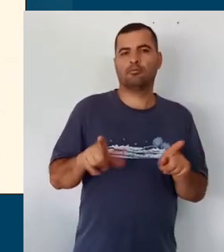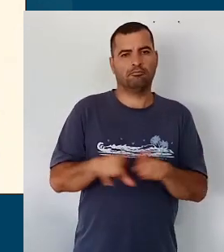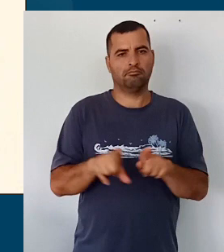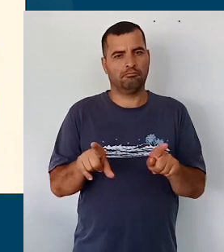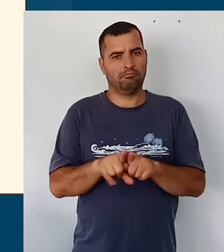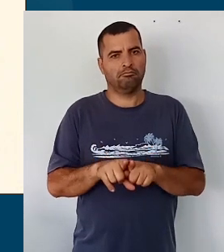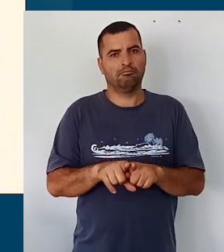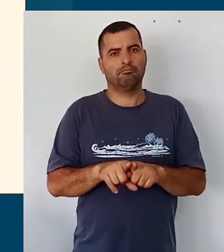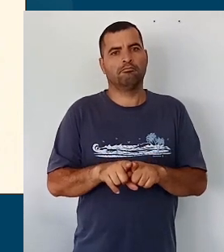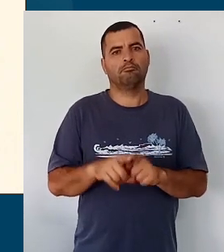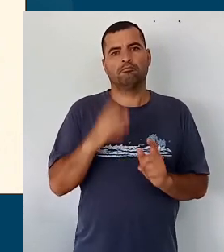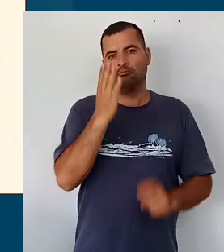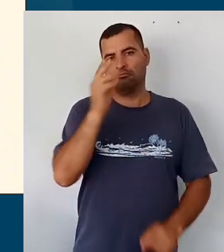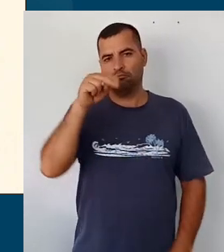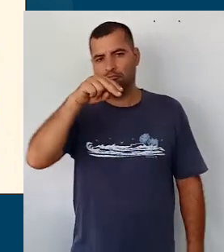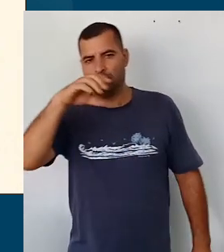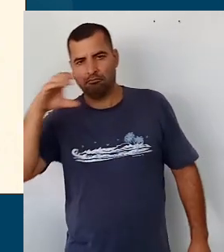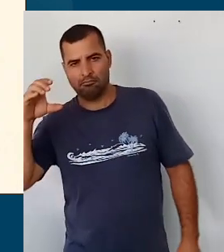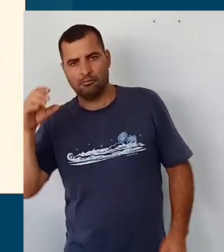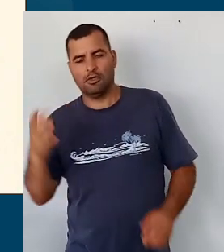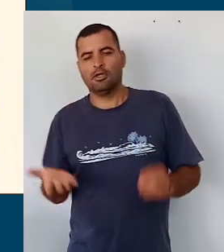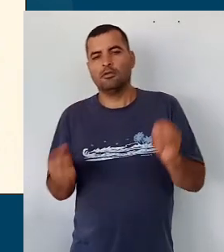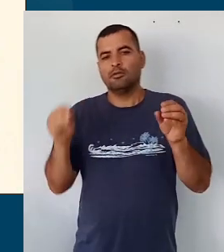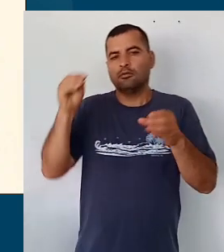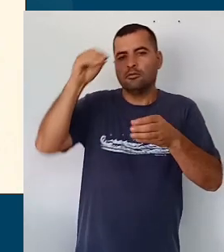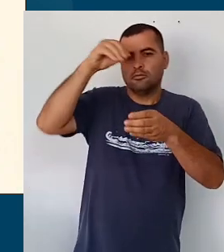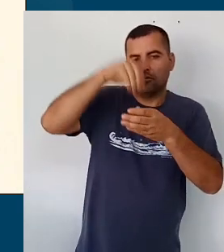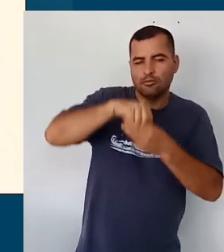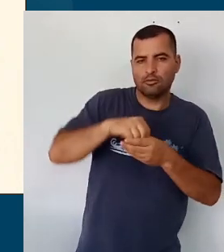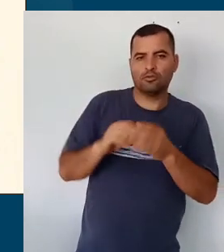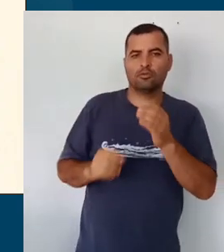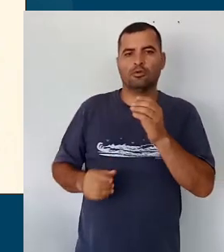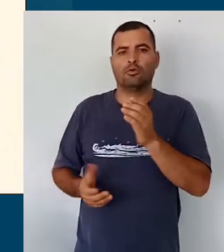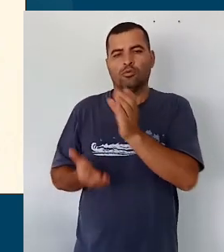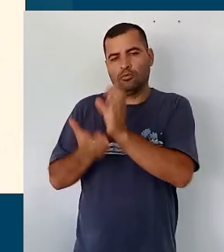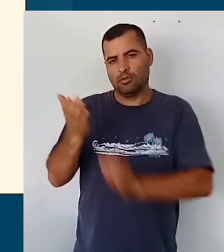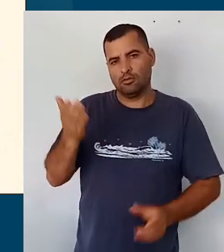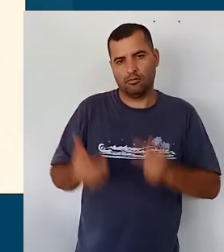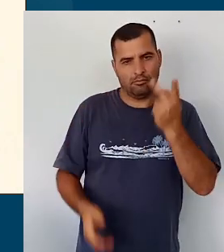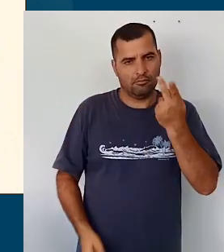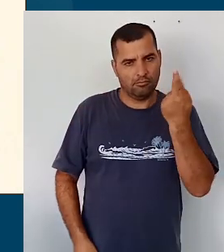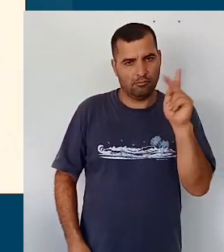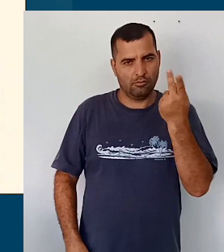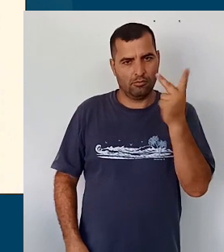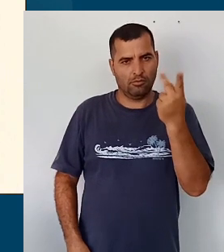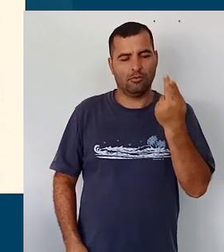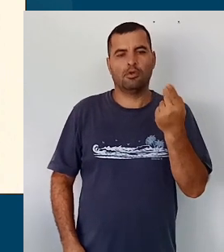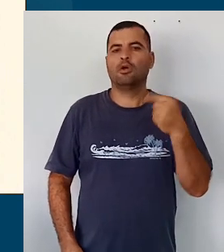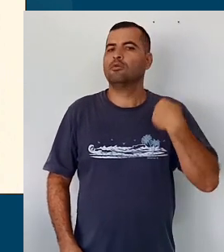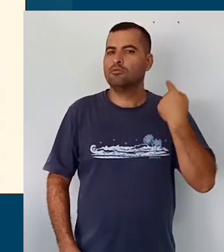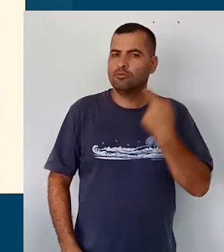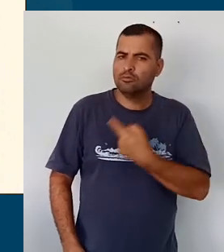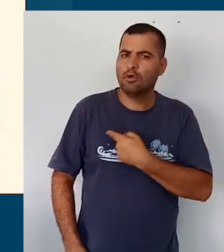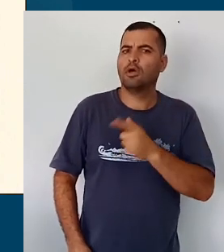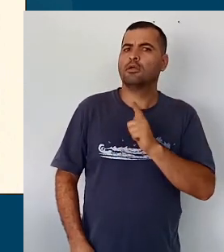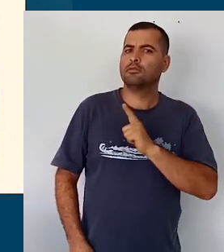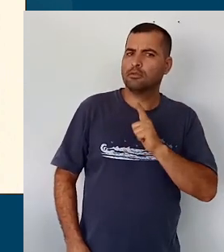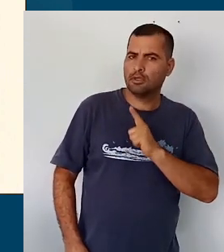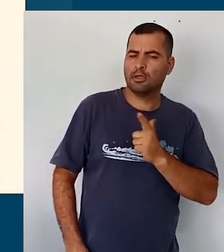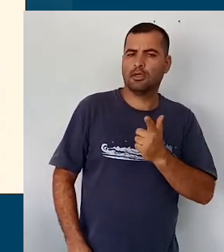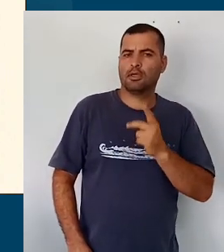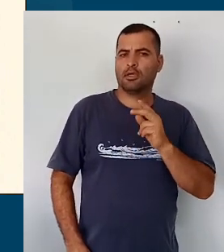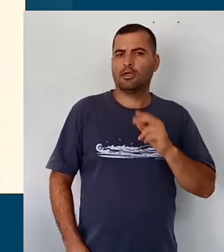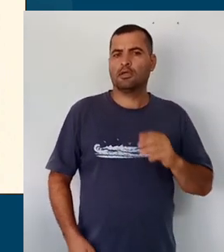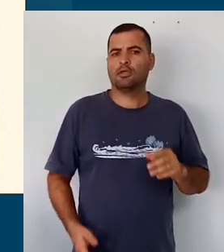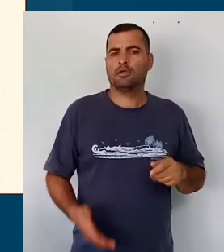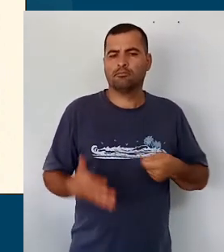da base para dentro do currículo de Hortolândia para dizer o seguinte, a gente responde exatamente às demandas que estão ali na